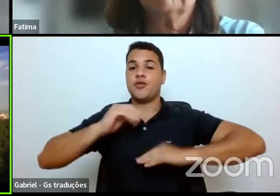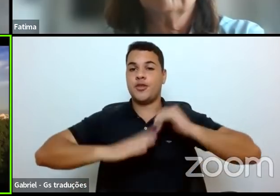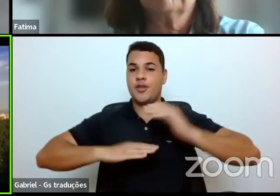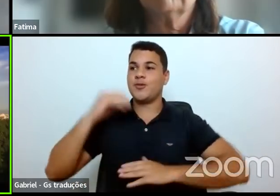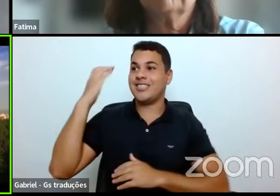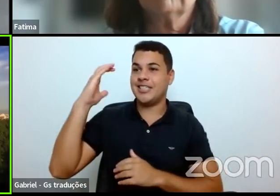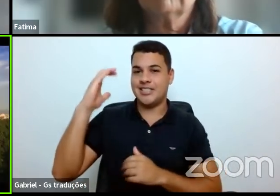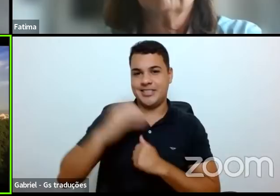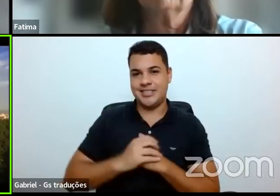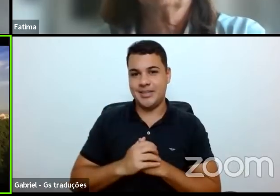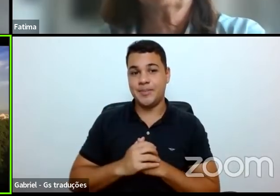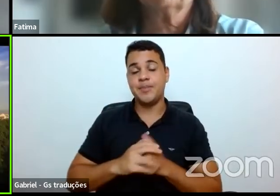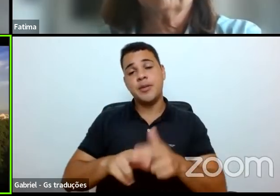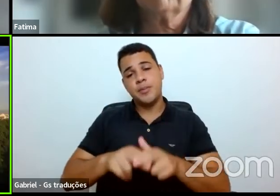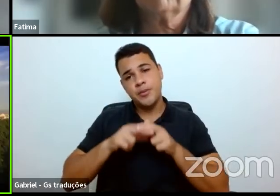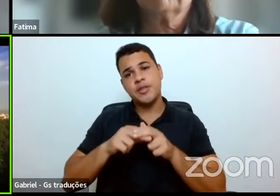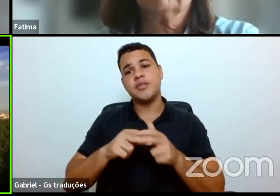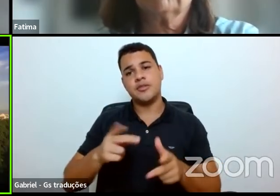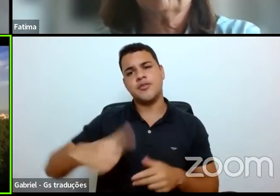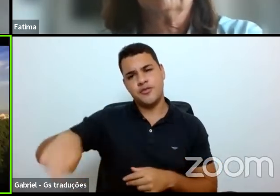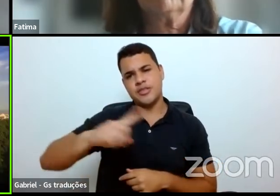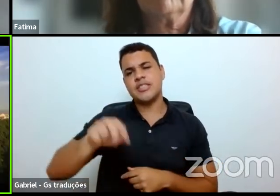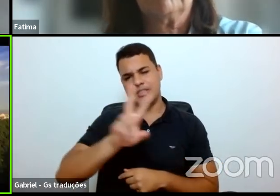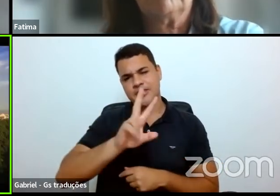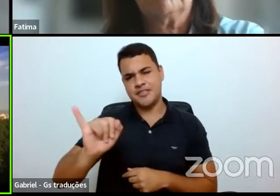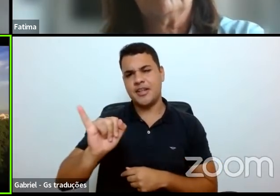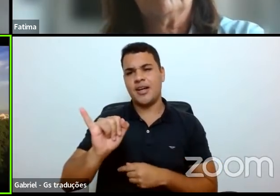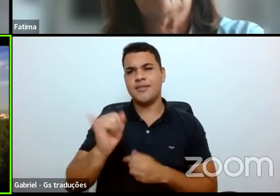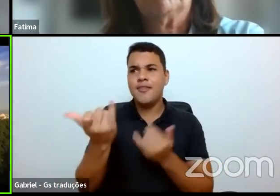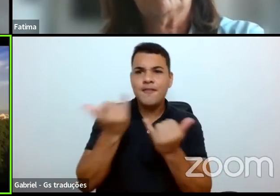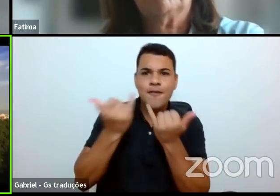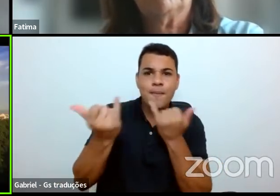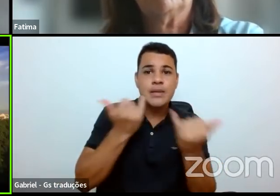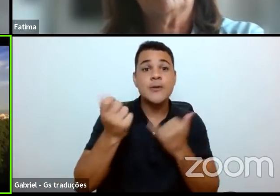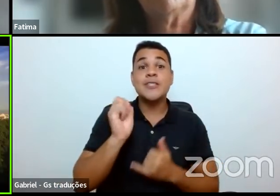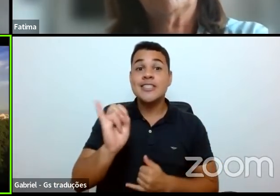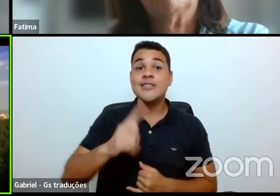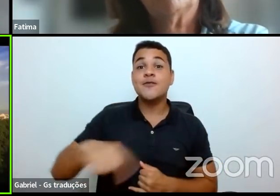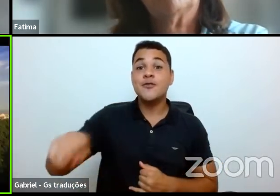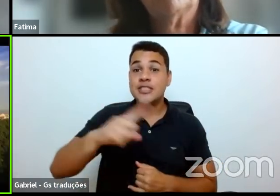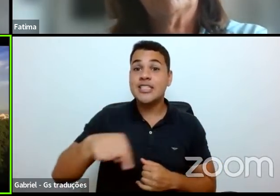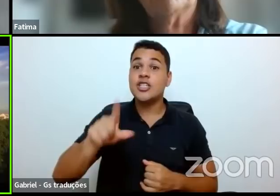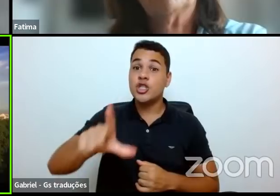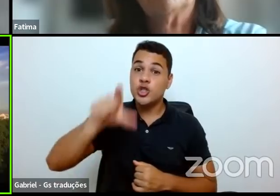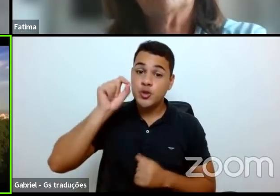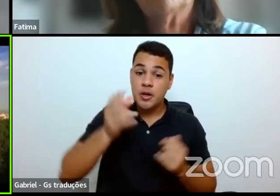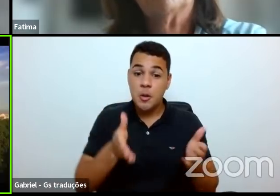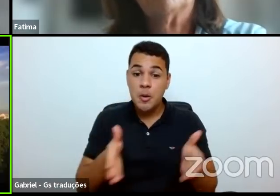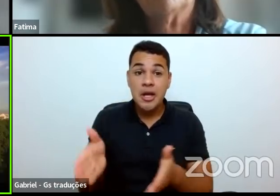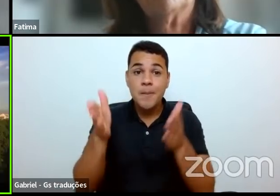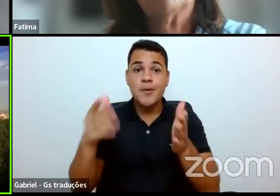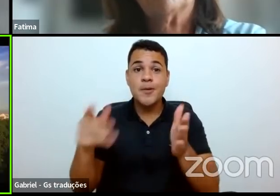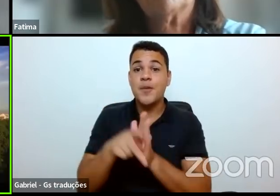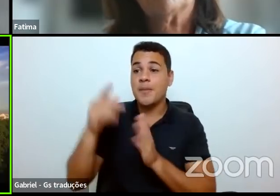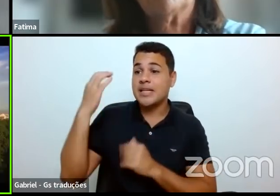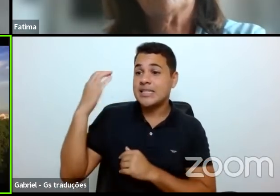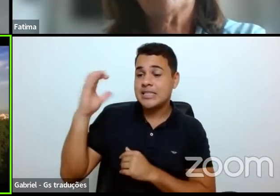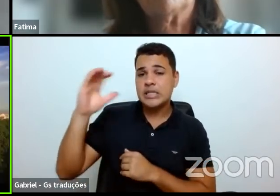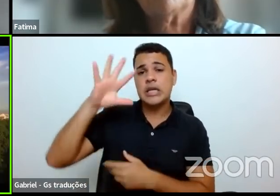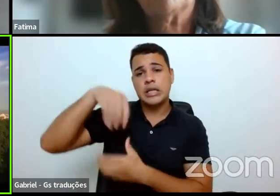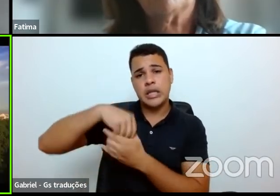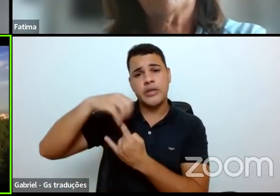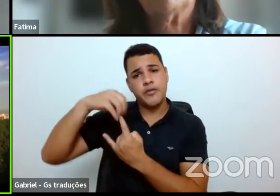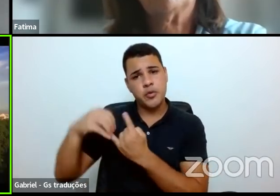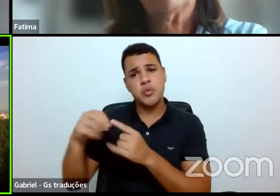isso vocês vão levar aqui da Fiocruz. Se seguirem o caminho na ciência, tanto na nossa instituição como